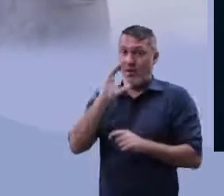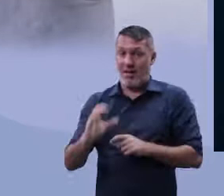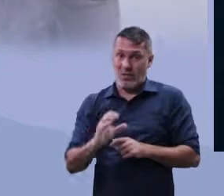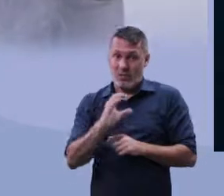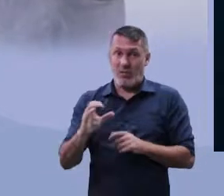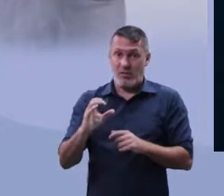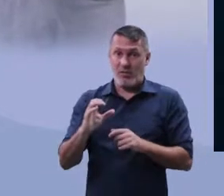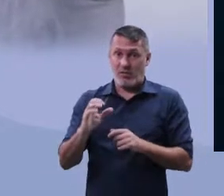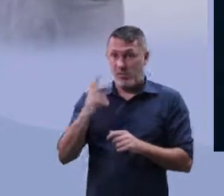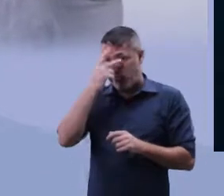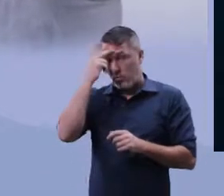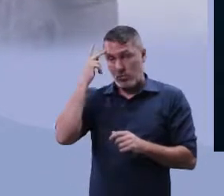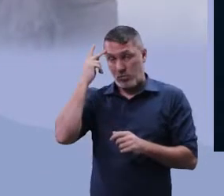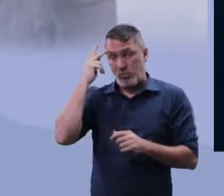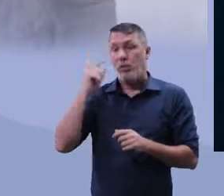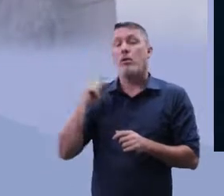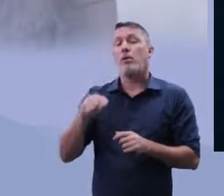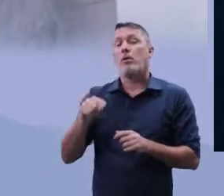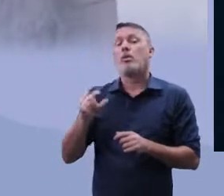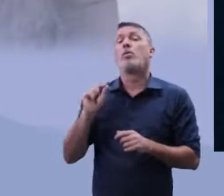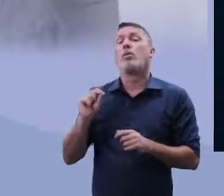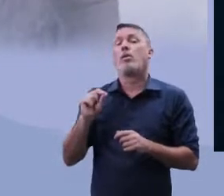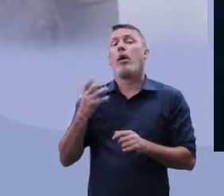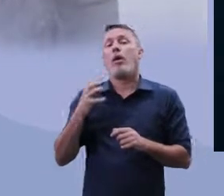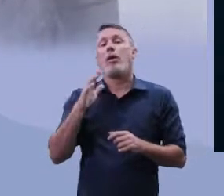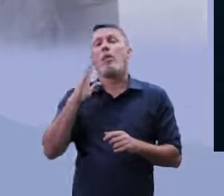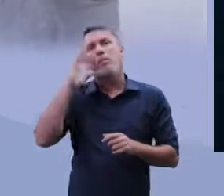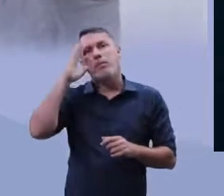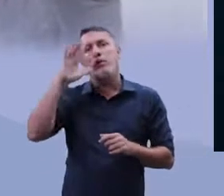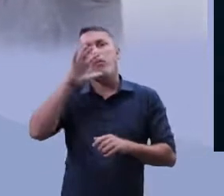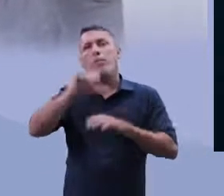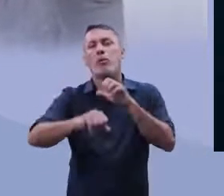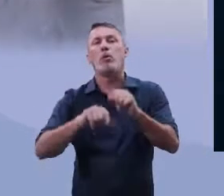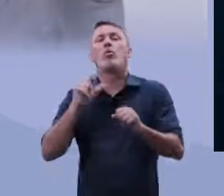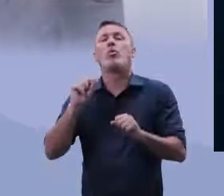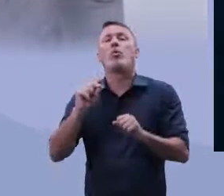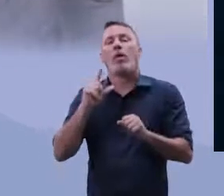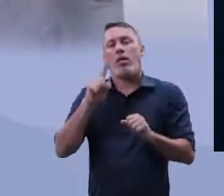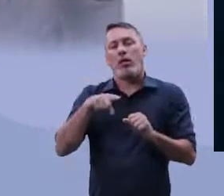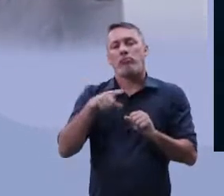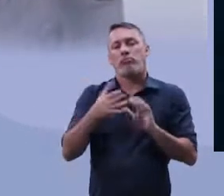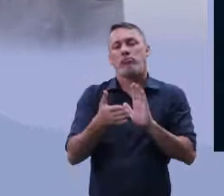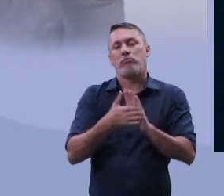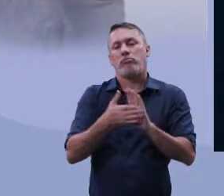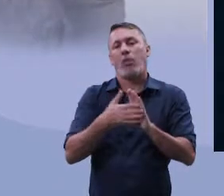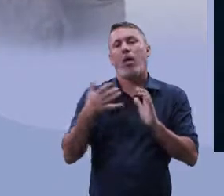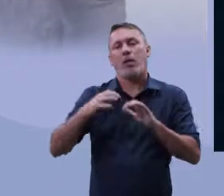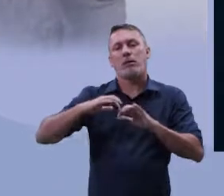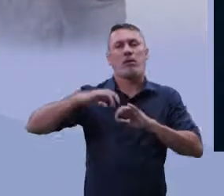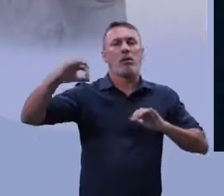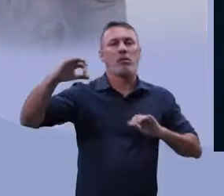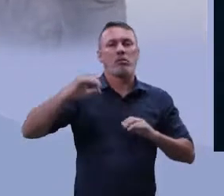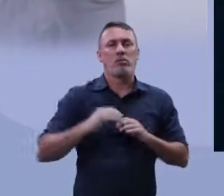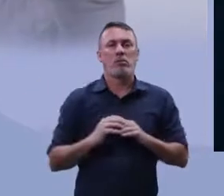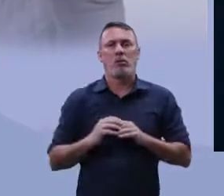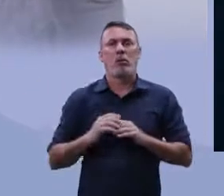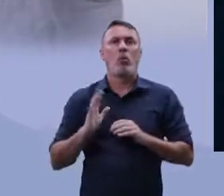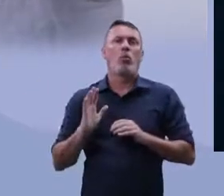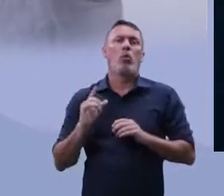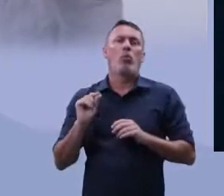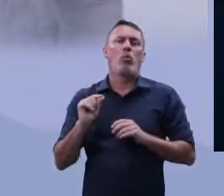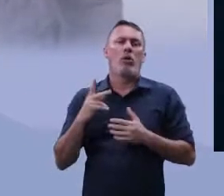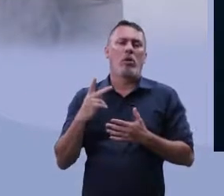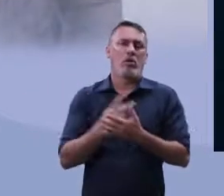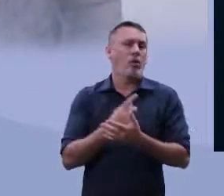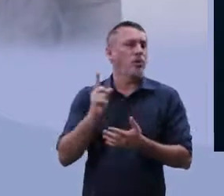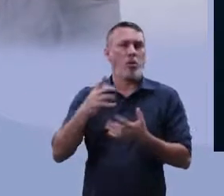minoria católica, ela busca a questão de uma autonomia, ela busca uma separação, fato que não